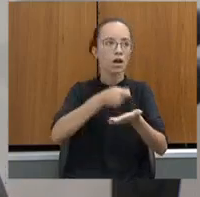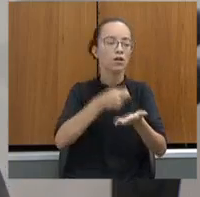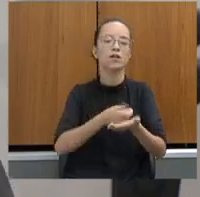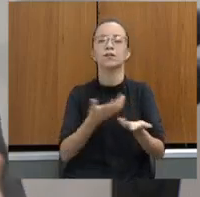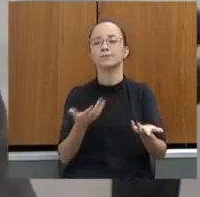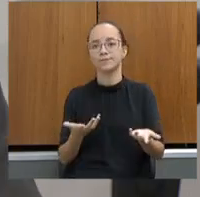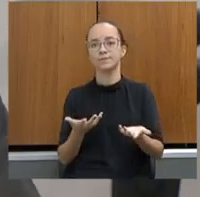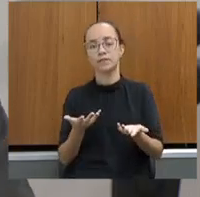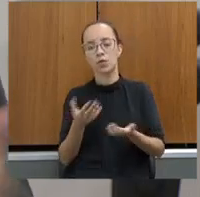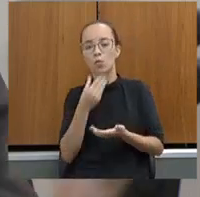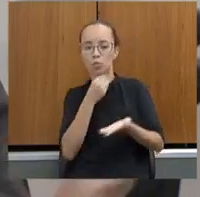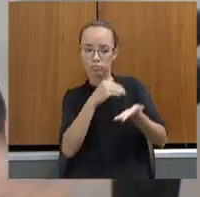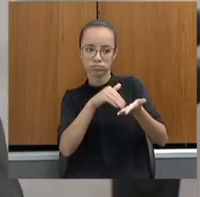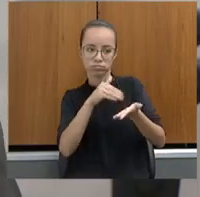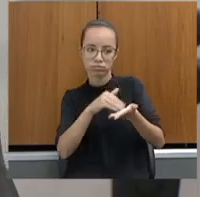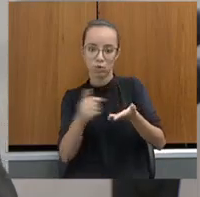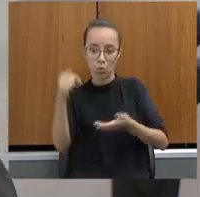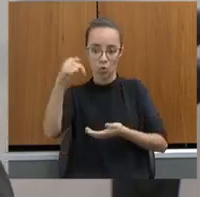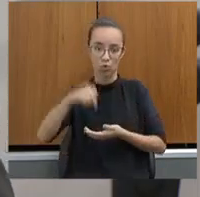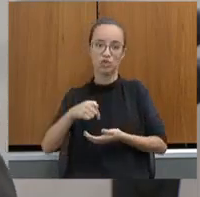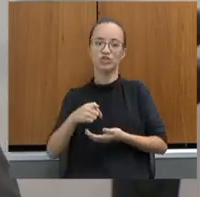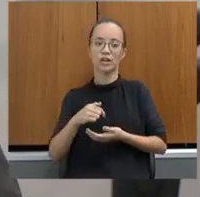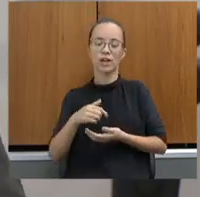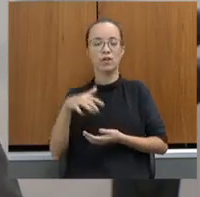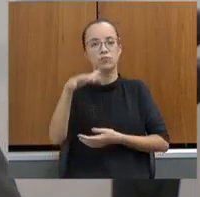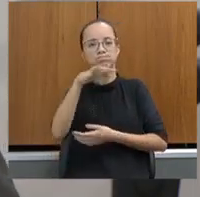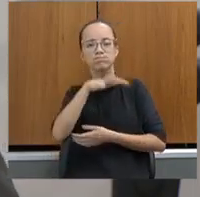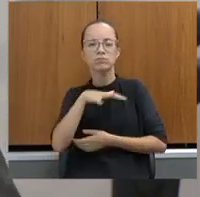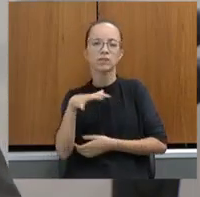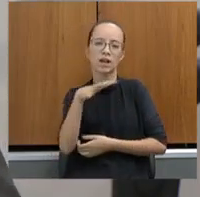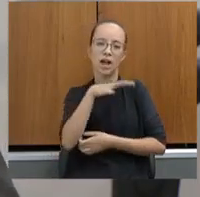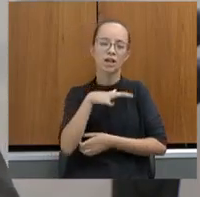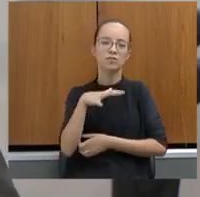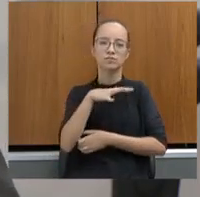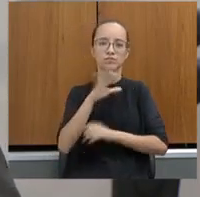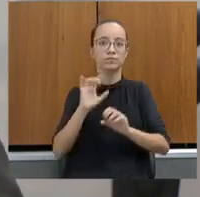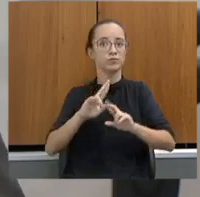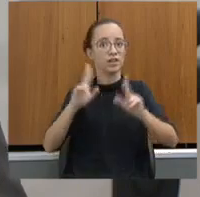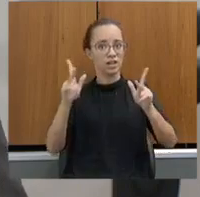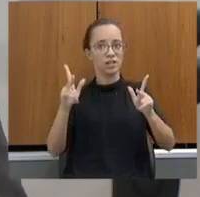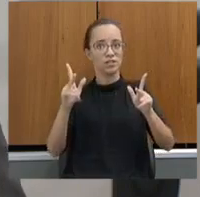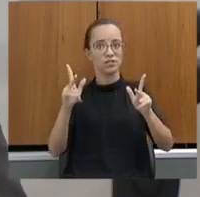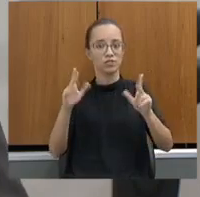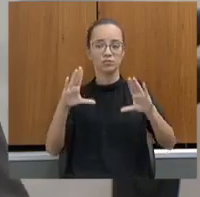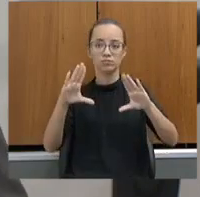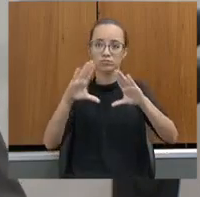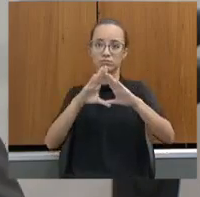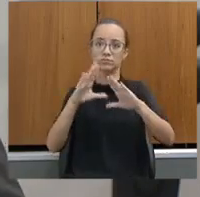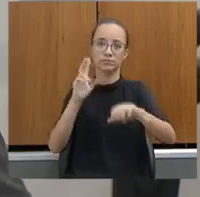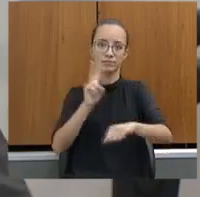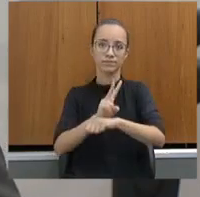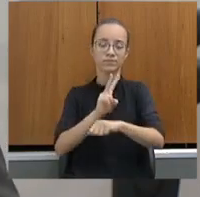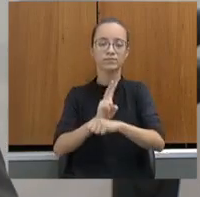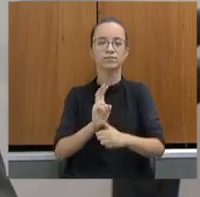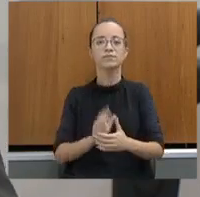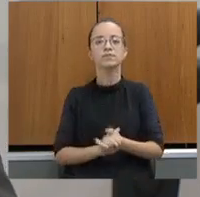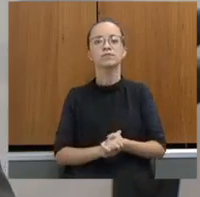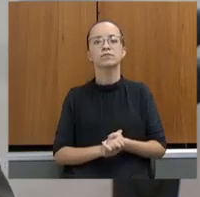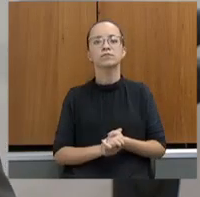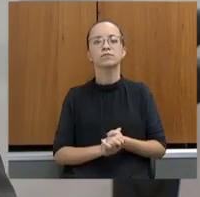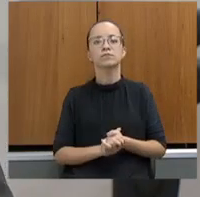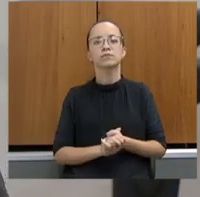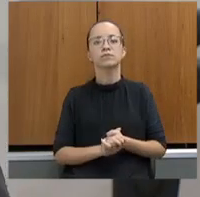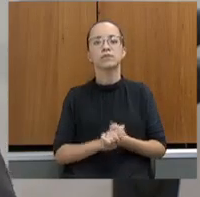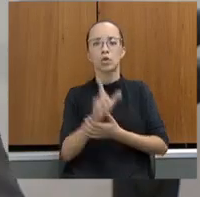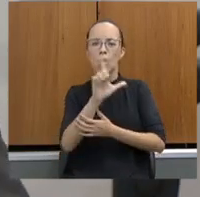isso o está vindo aqui em um ambiente completamente diferente nessa audiência aqui do Assembleia Fiscalista. E, obviamente, tem algumas